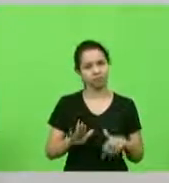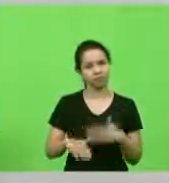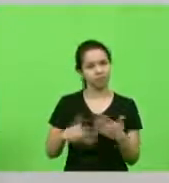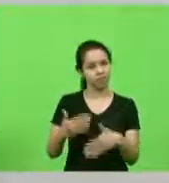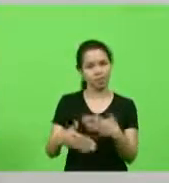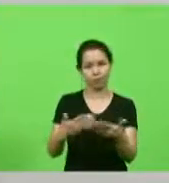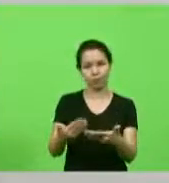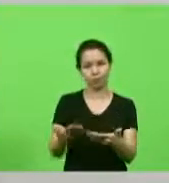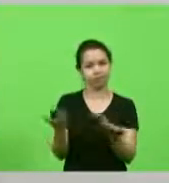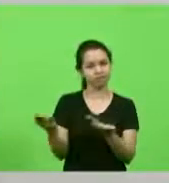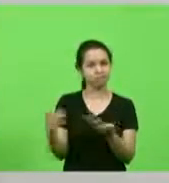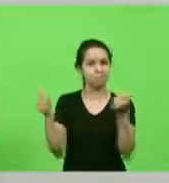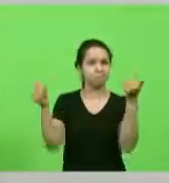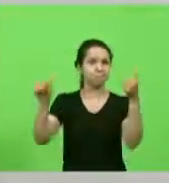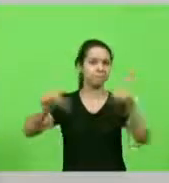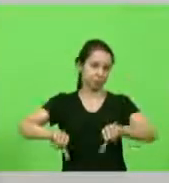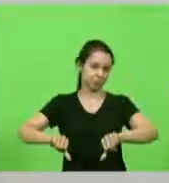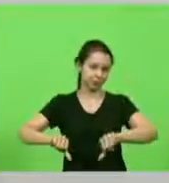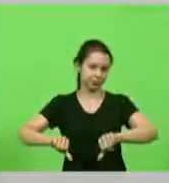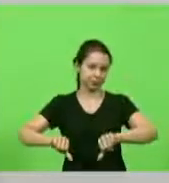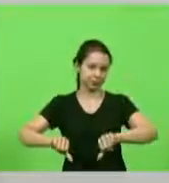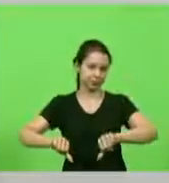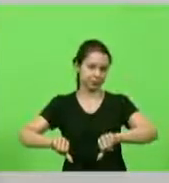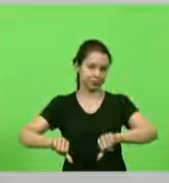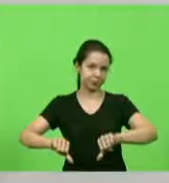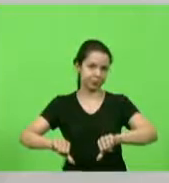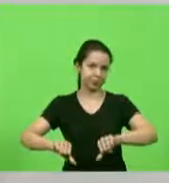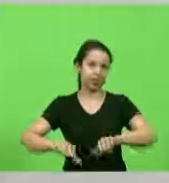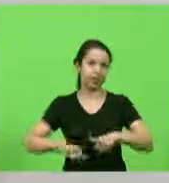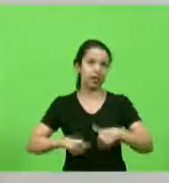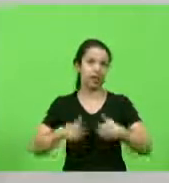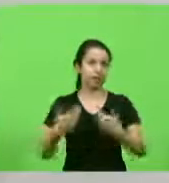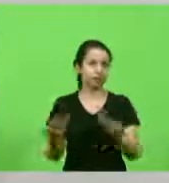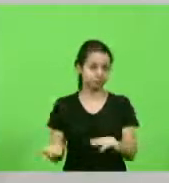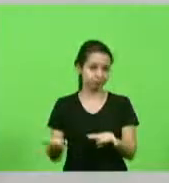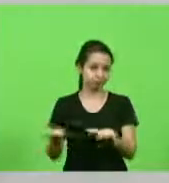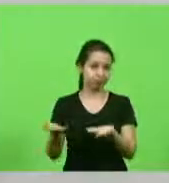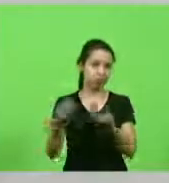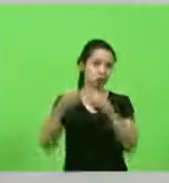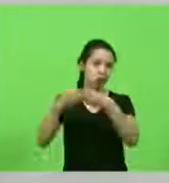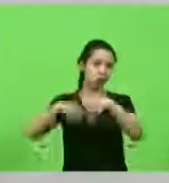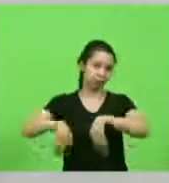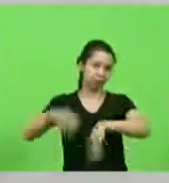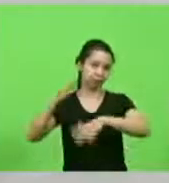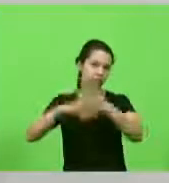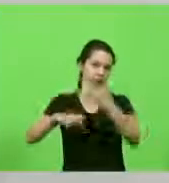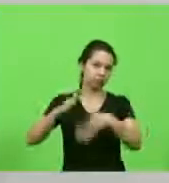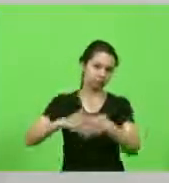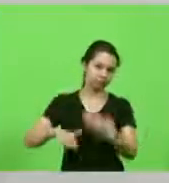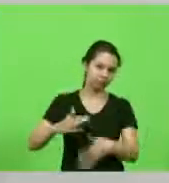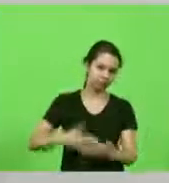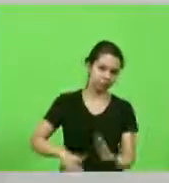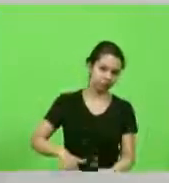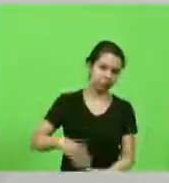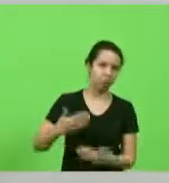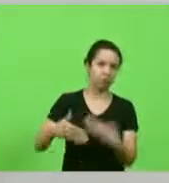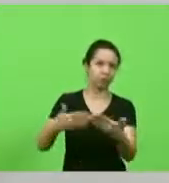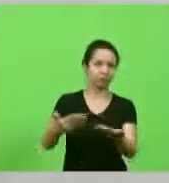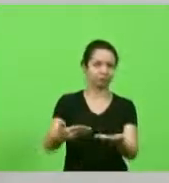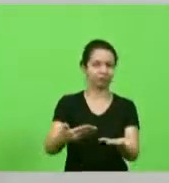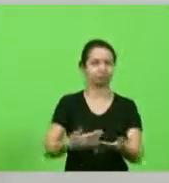pior aí a queda que é prenunciada para os próximos dias